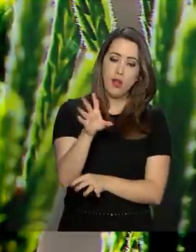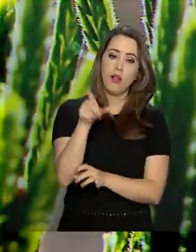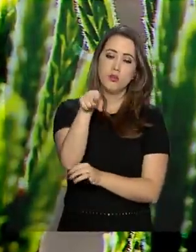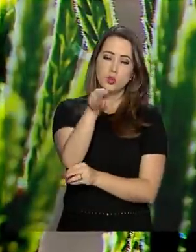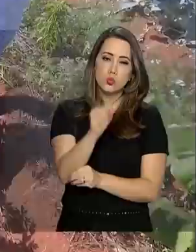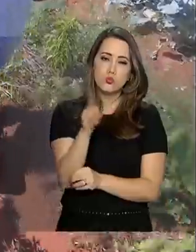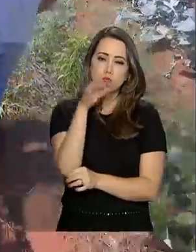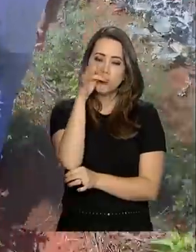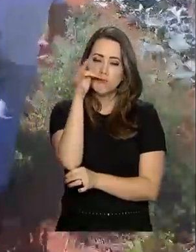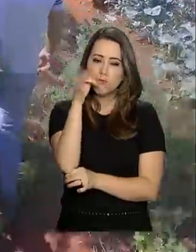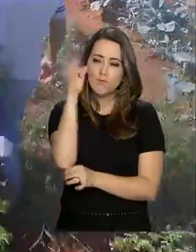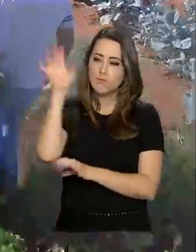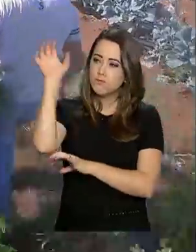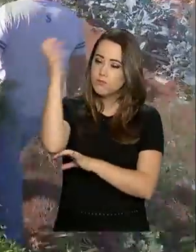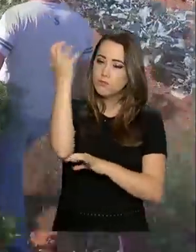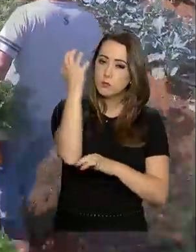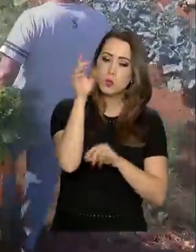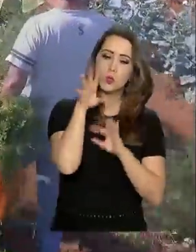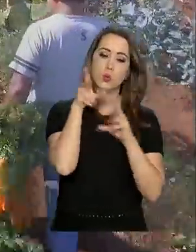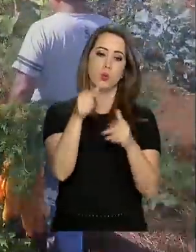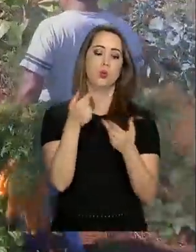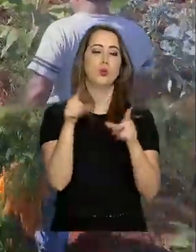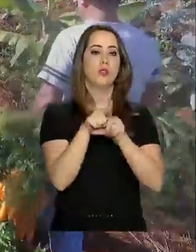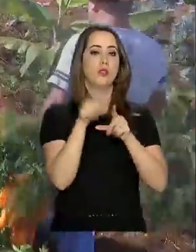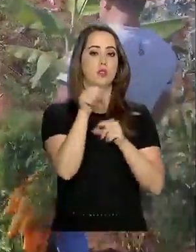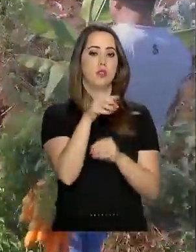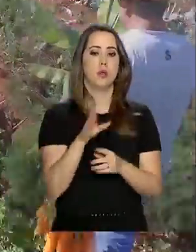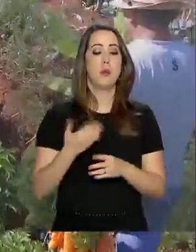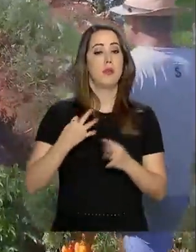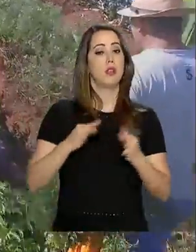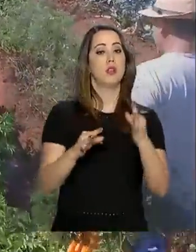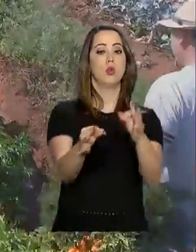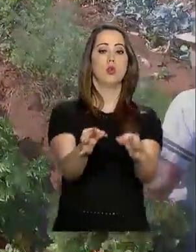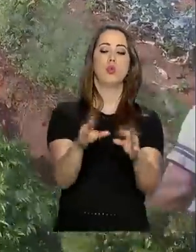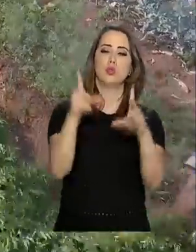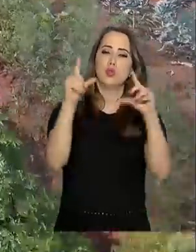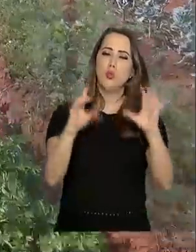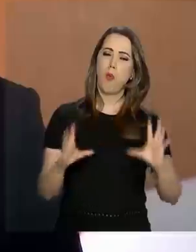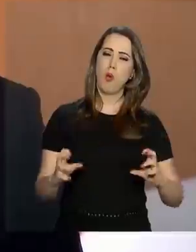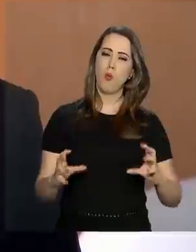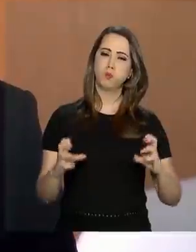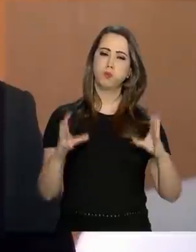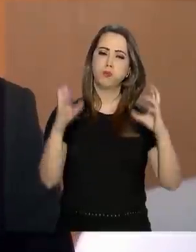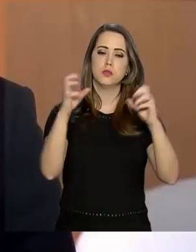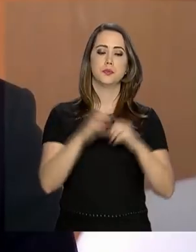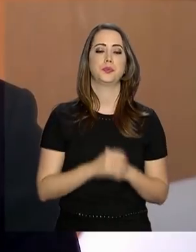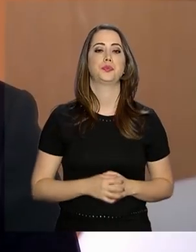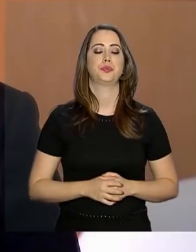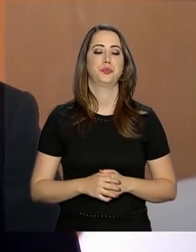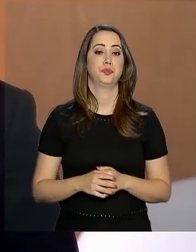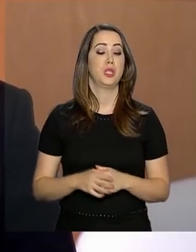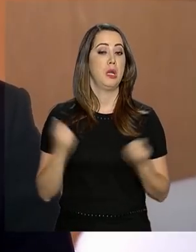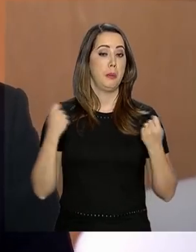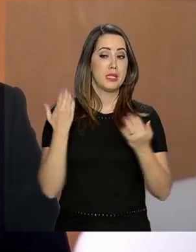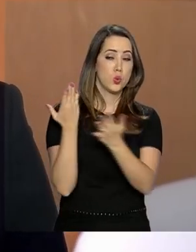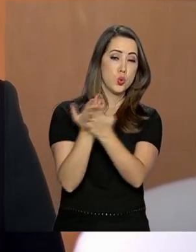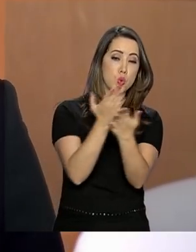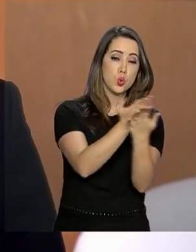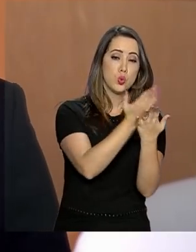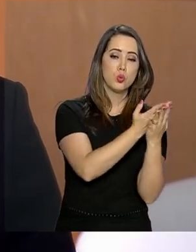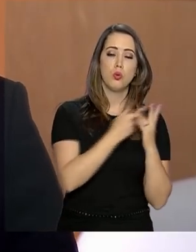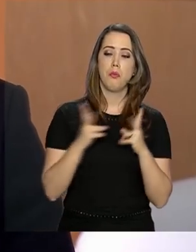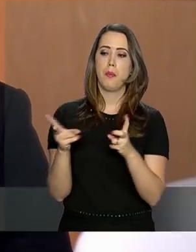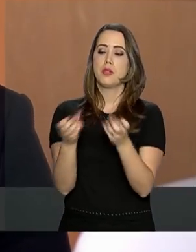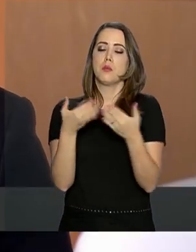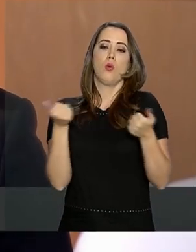vegetação, além de incentivar a adoção de tecnologias de baixa emissão de carbono. Vai ser feito um diagnóstico para identificar qual